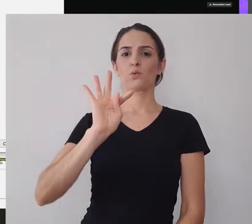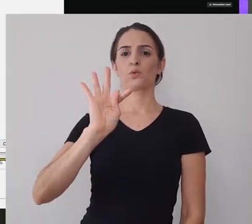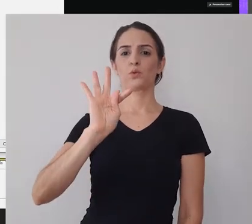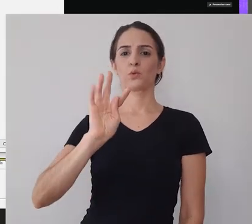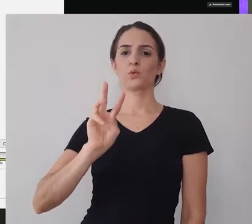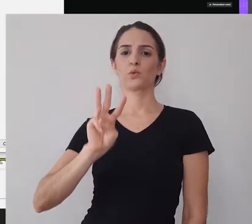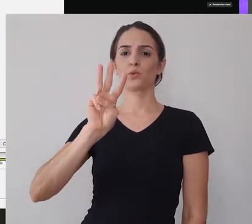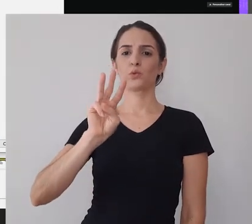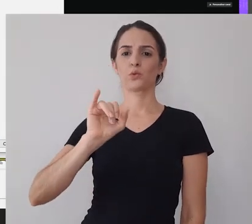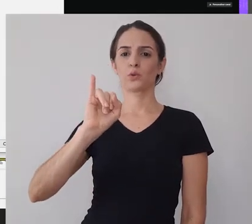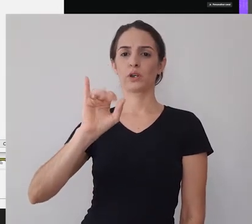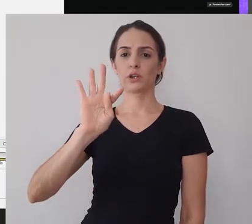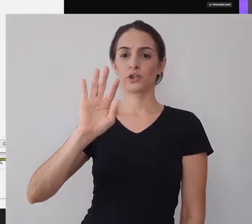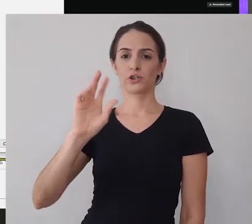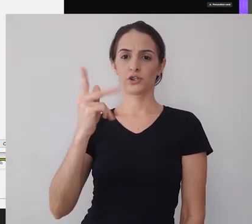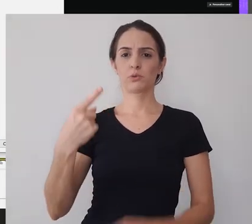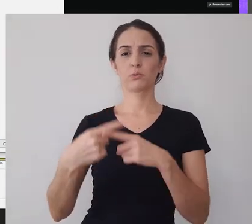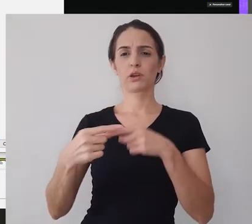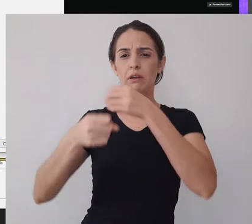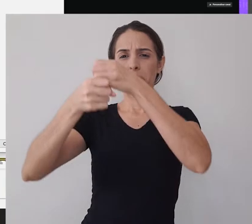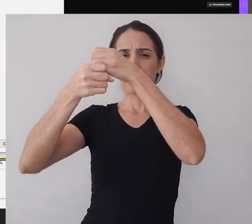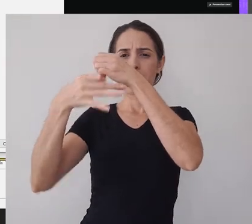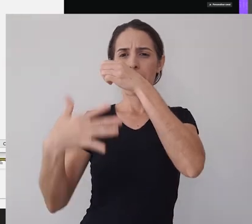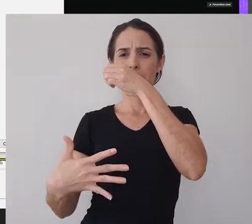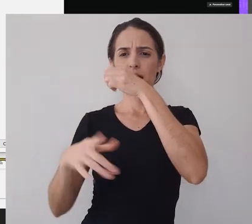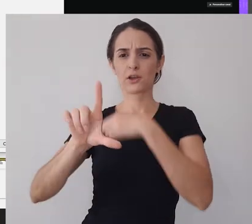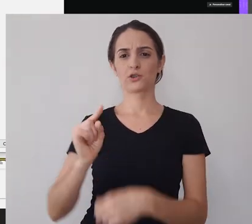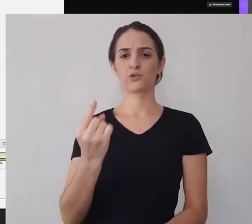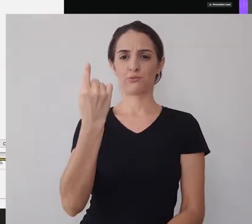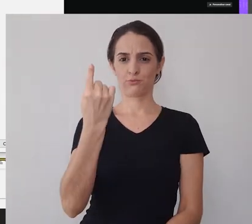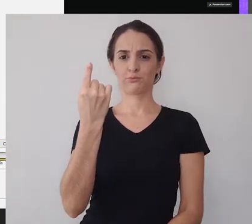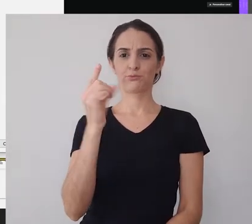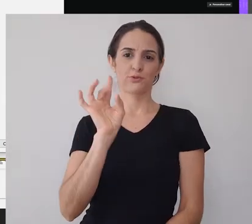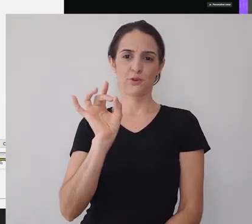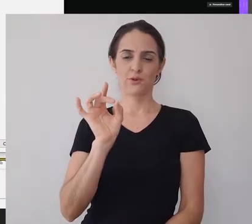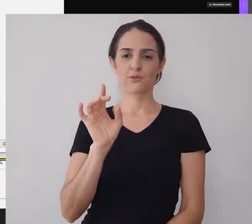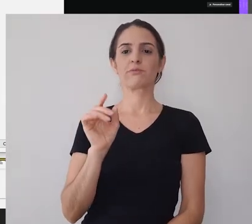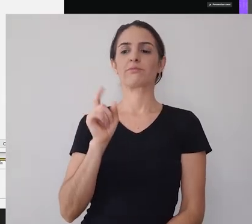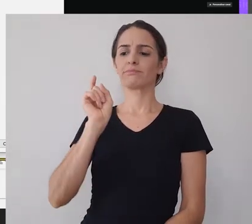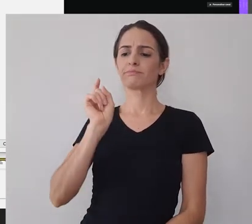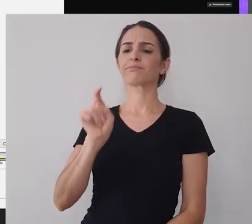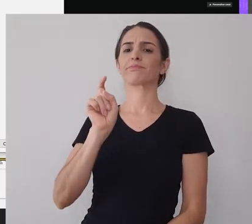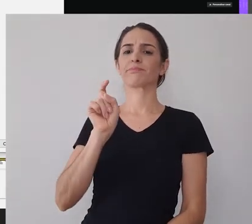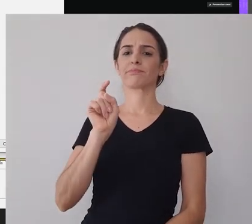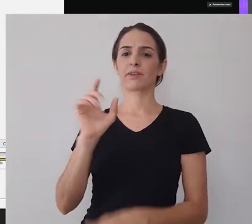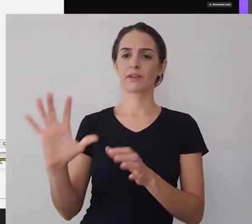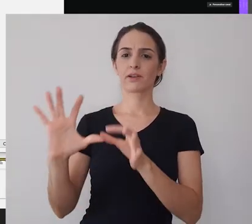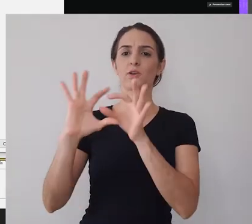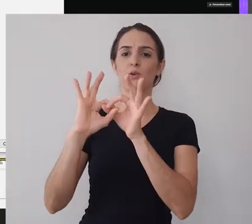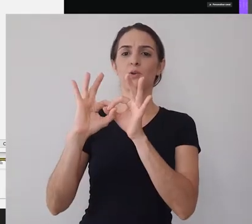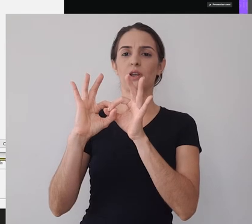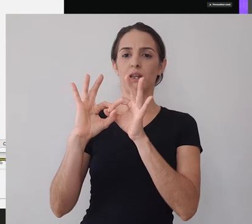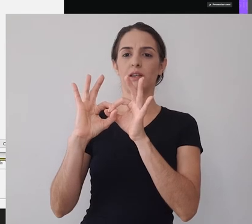E aí então, encontrar o Twitch. Você vê que são muitos serviços que o OBS se conecta. E então vai clicar em